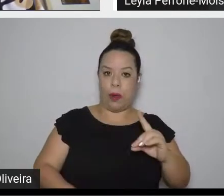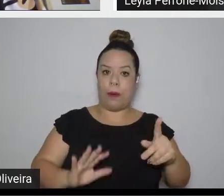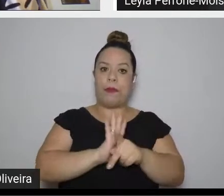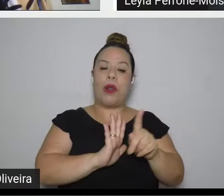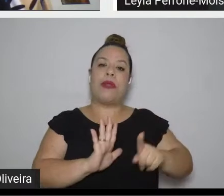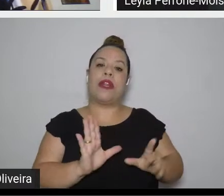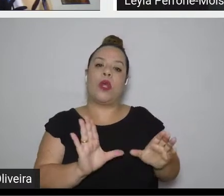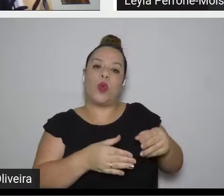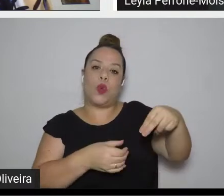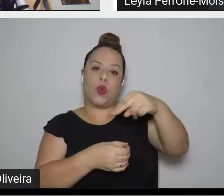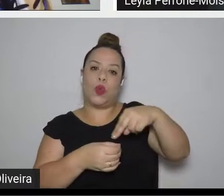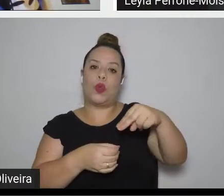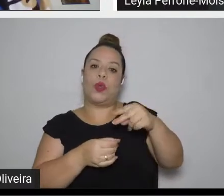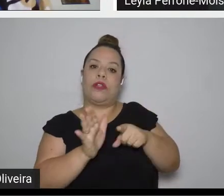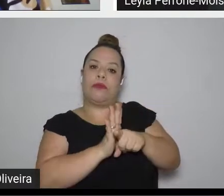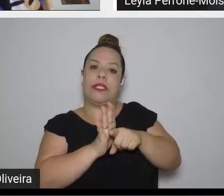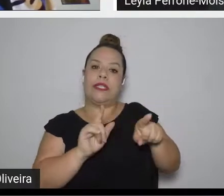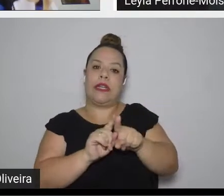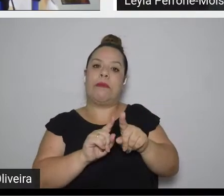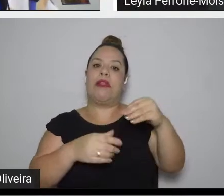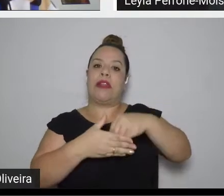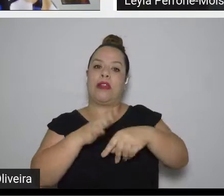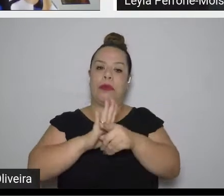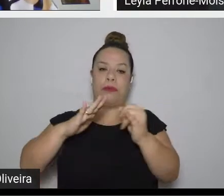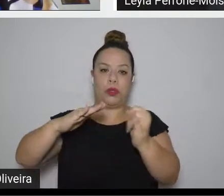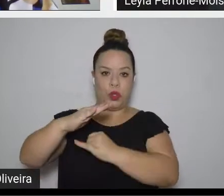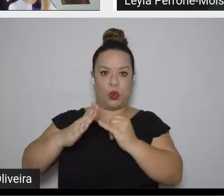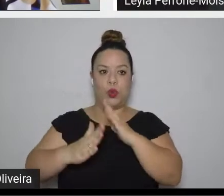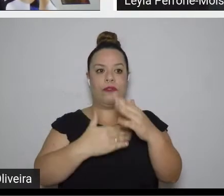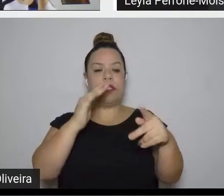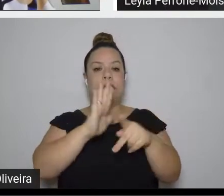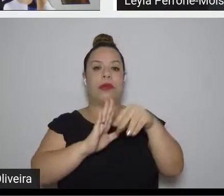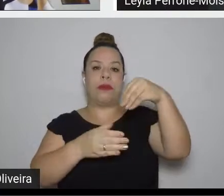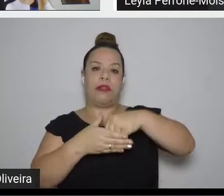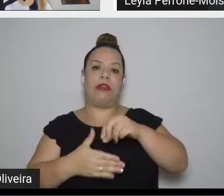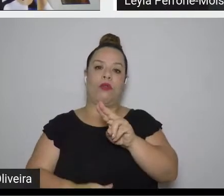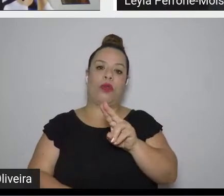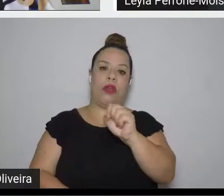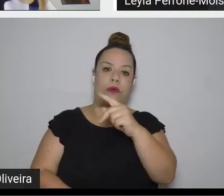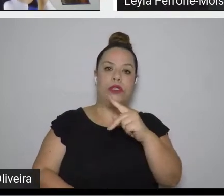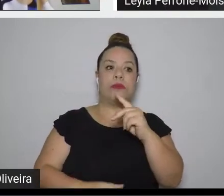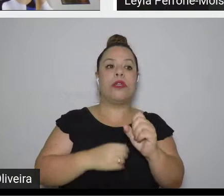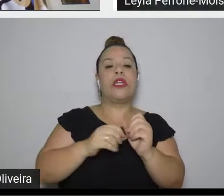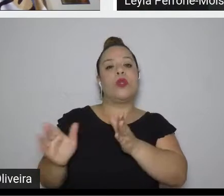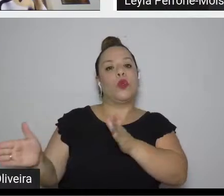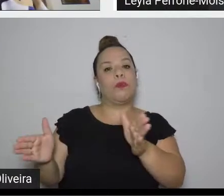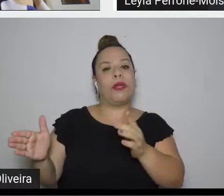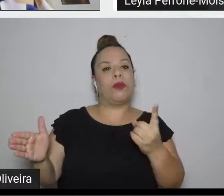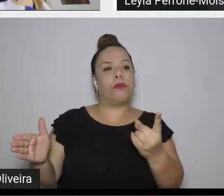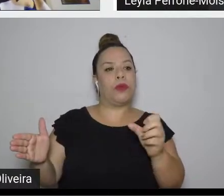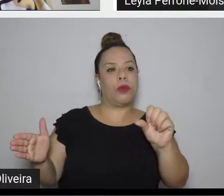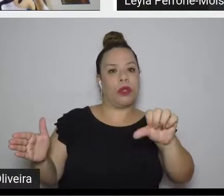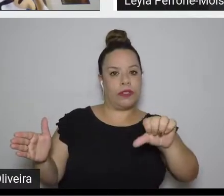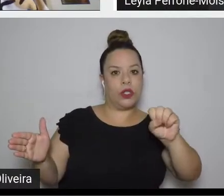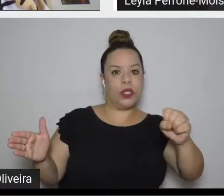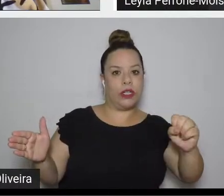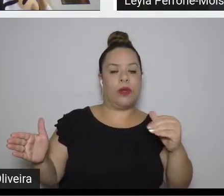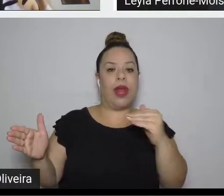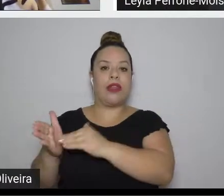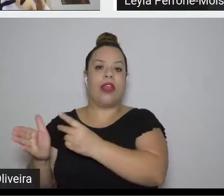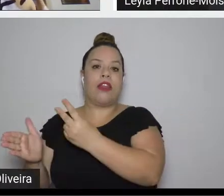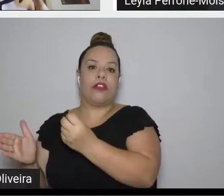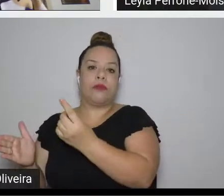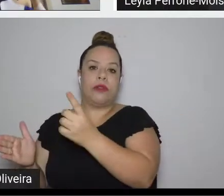Instituto de Estudos Avançados da USP, de 1988 a 2010. Em 2013 ganhou o prêmio da